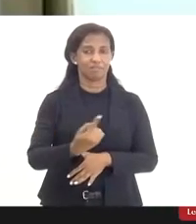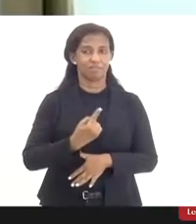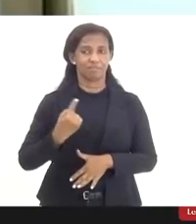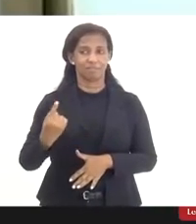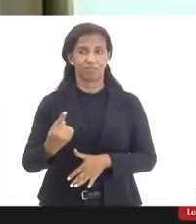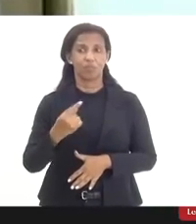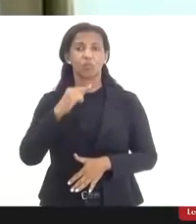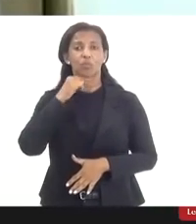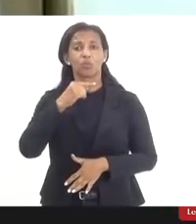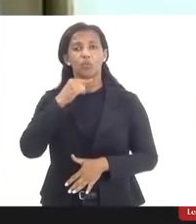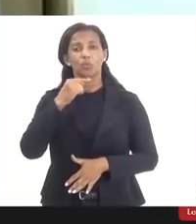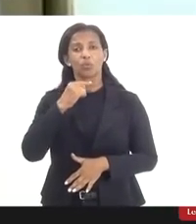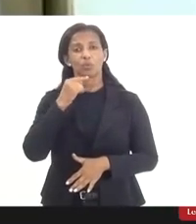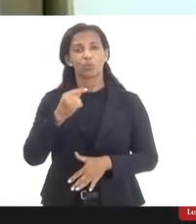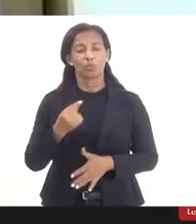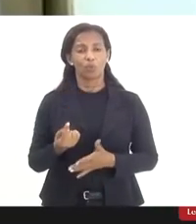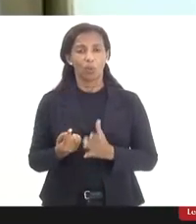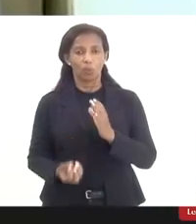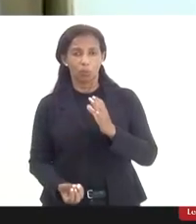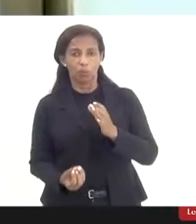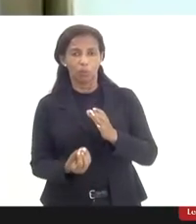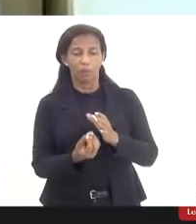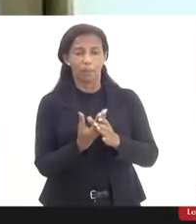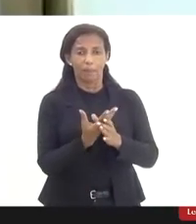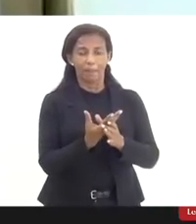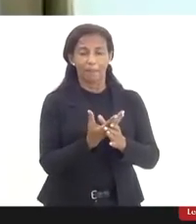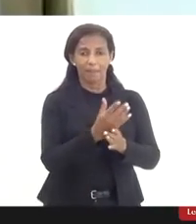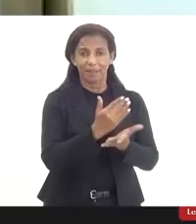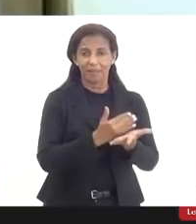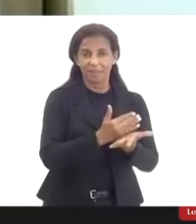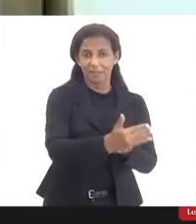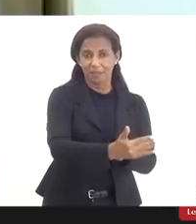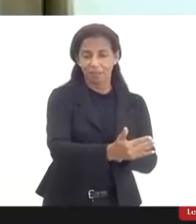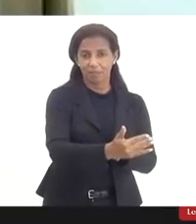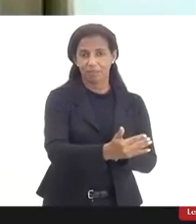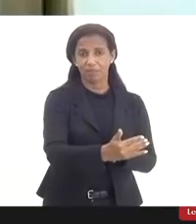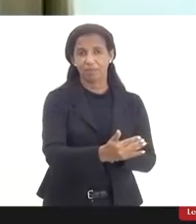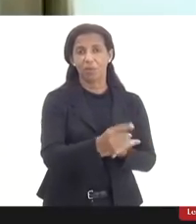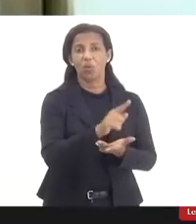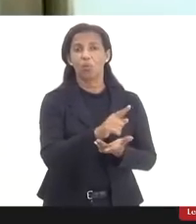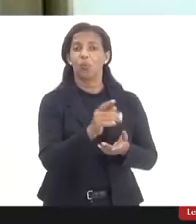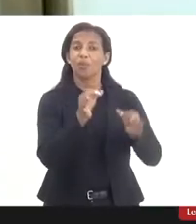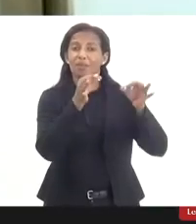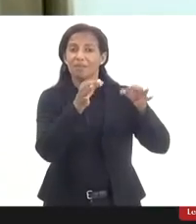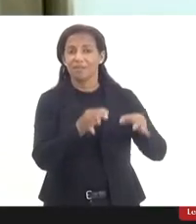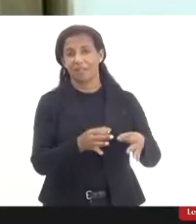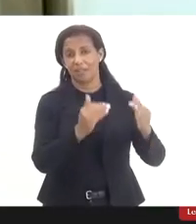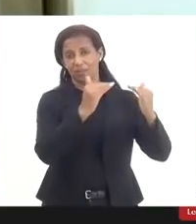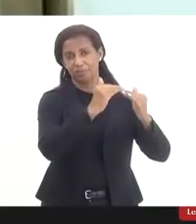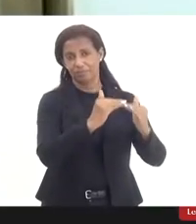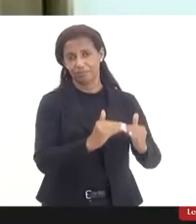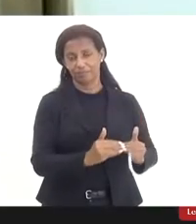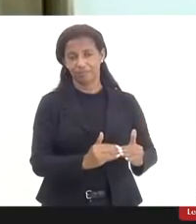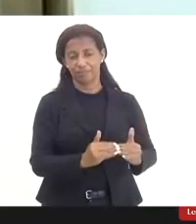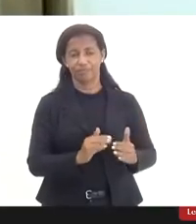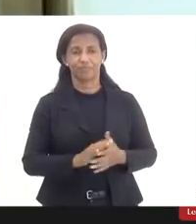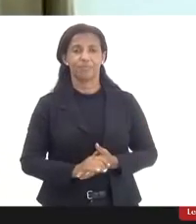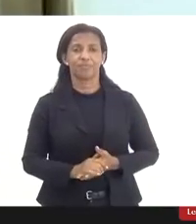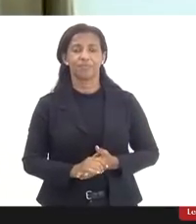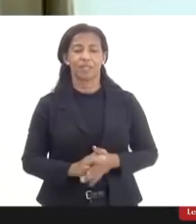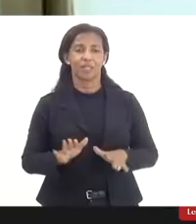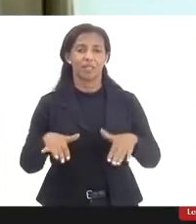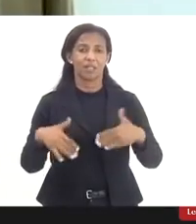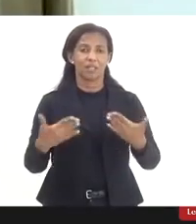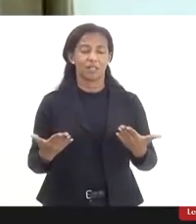não consegue implantar pelo menos inicialmente aquilo que é o ideal. Então, é uma